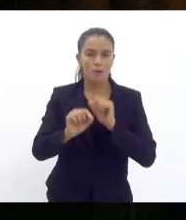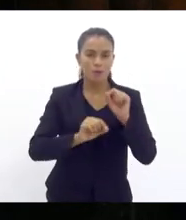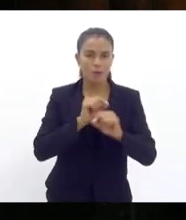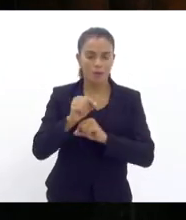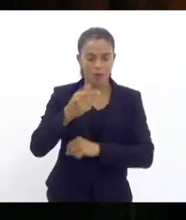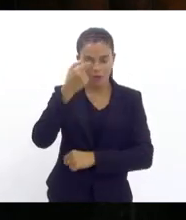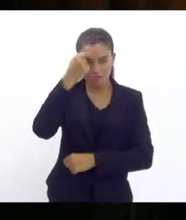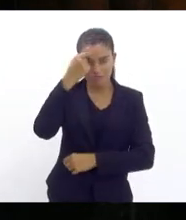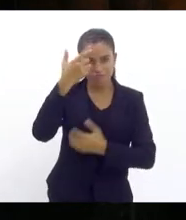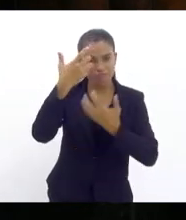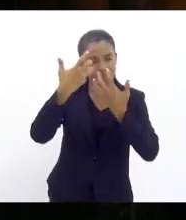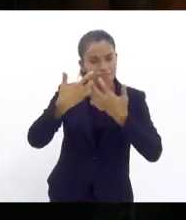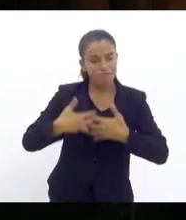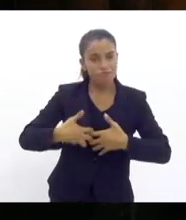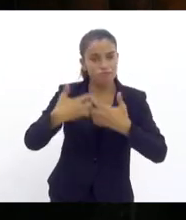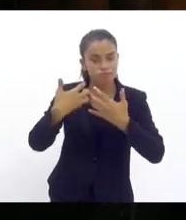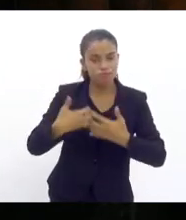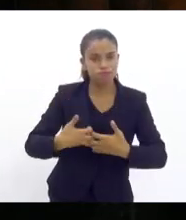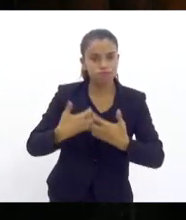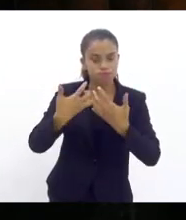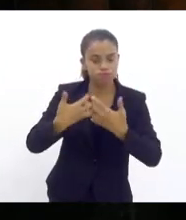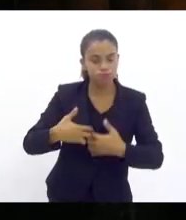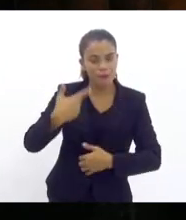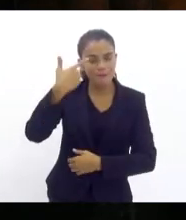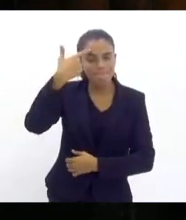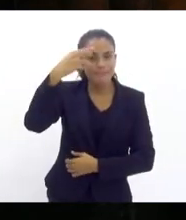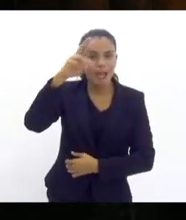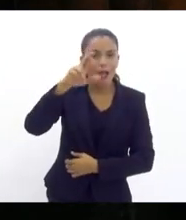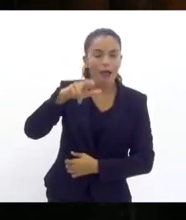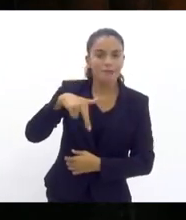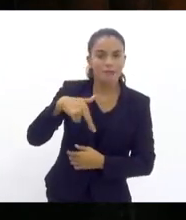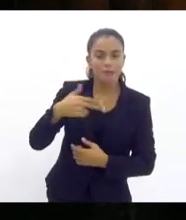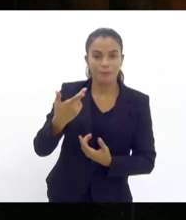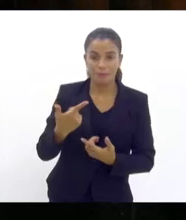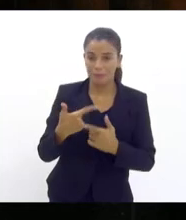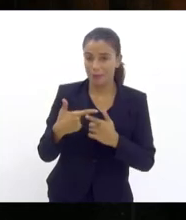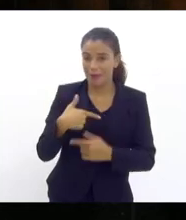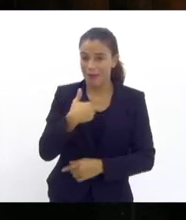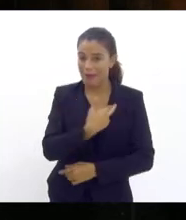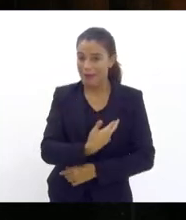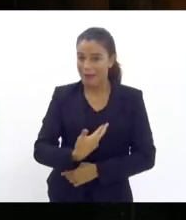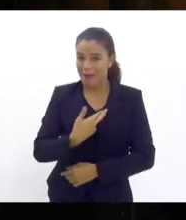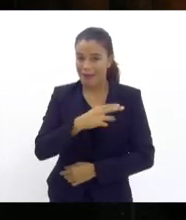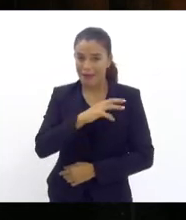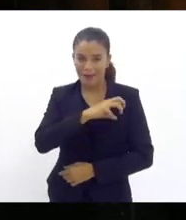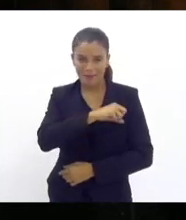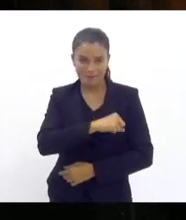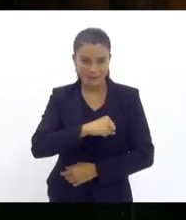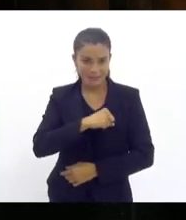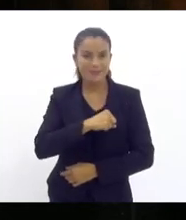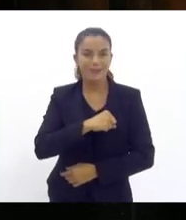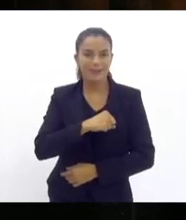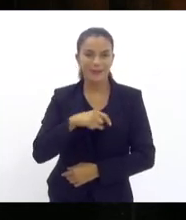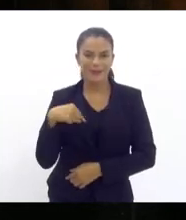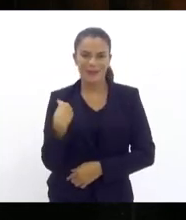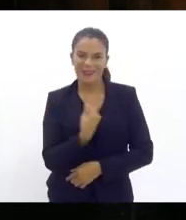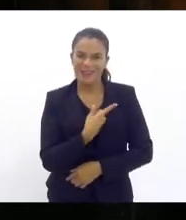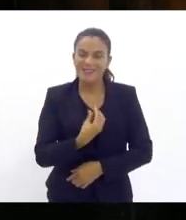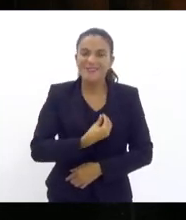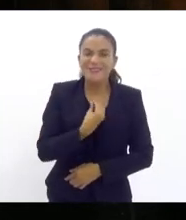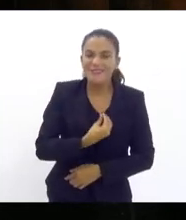racionalidade que a paixão nas nossas vidas